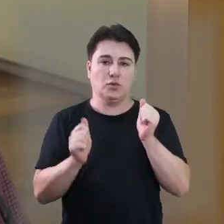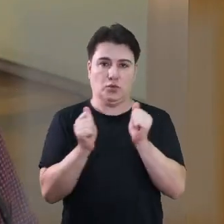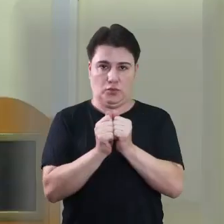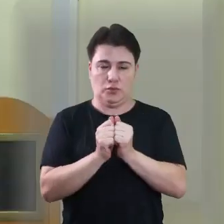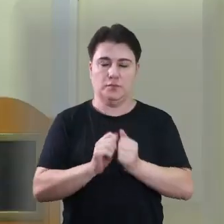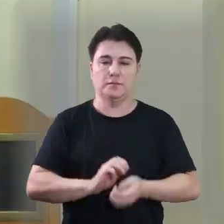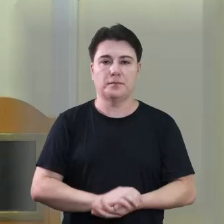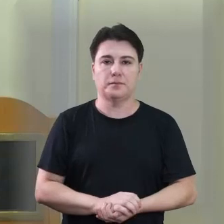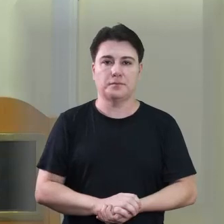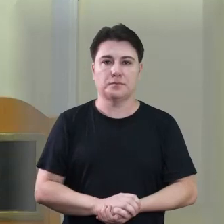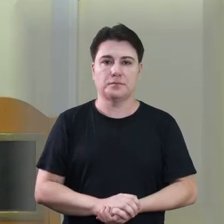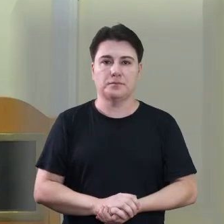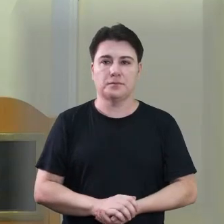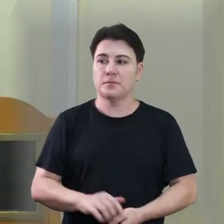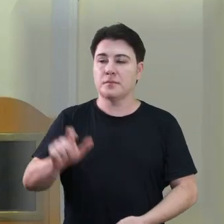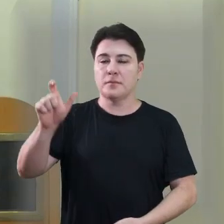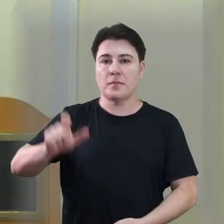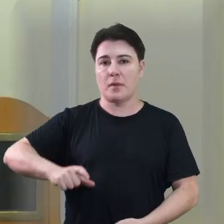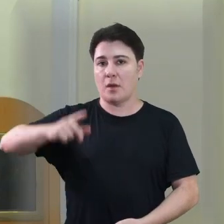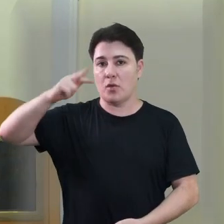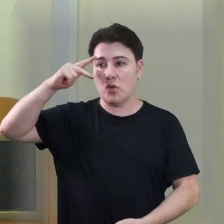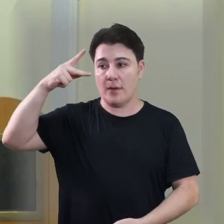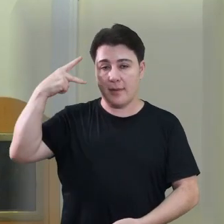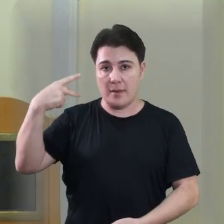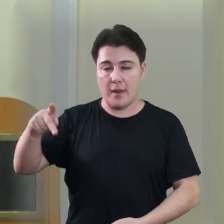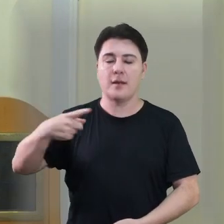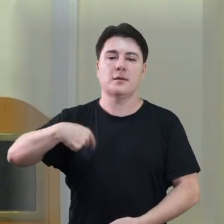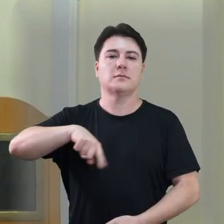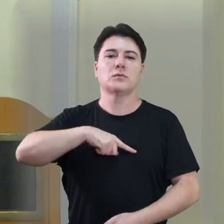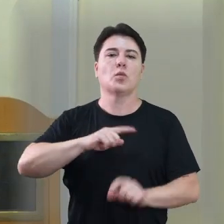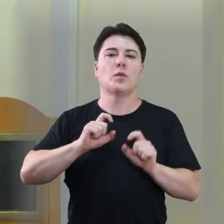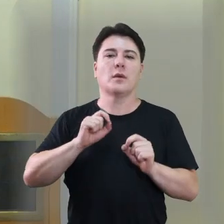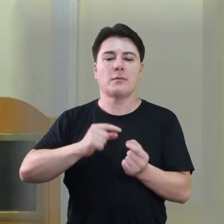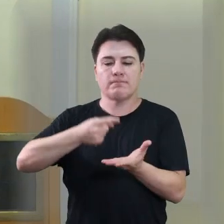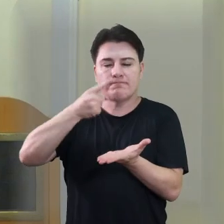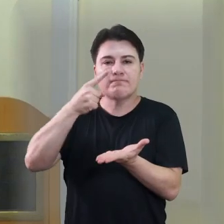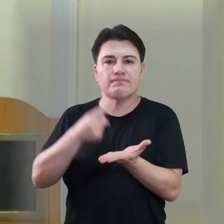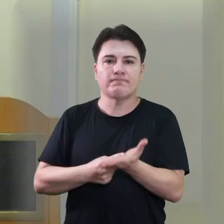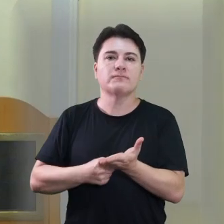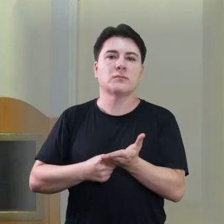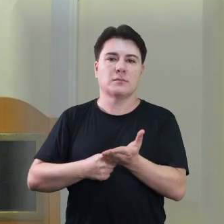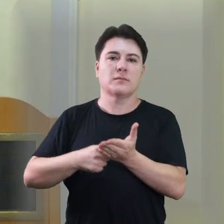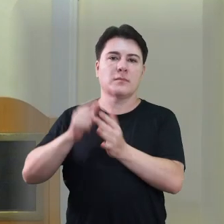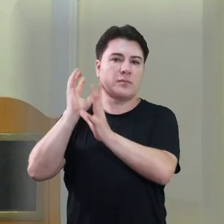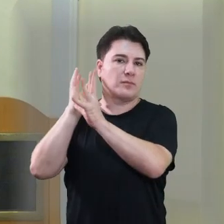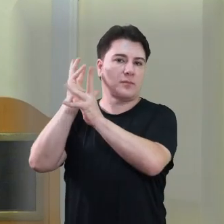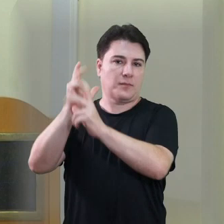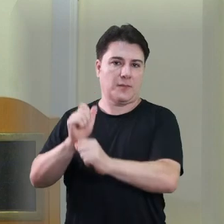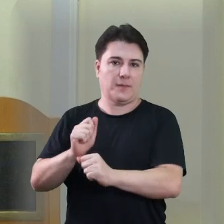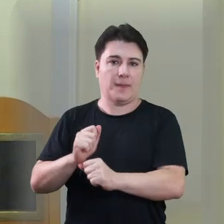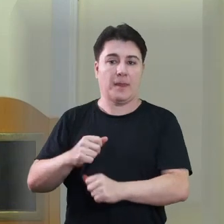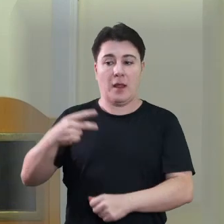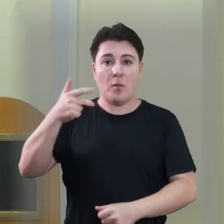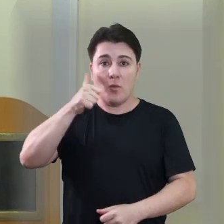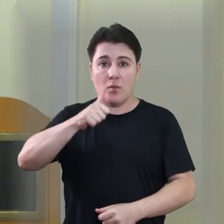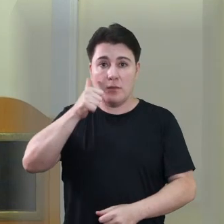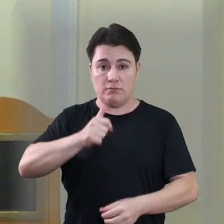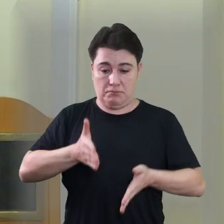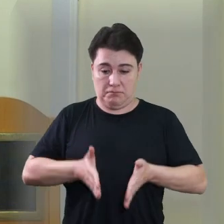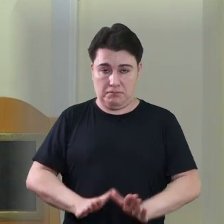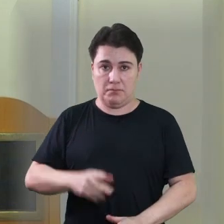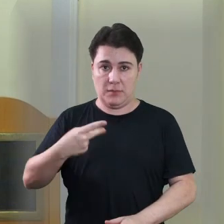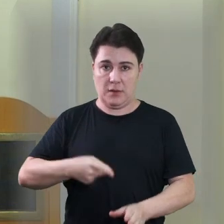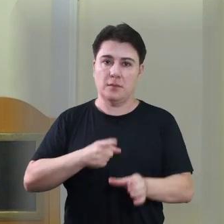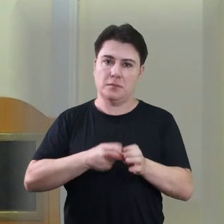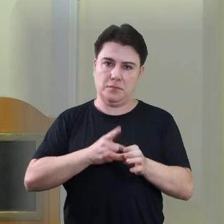Bianco. Honrar sua história e reafirmar o nosso pacto civilizatório. Filha da nossa cidade,